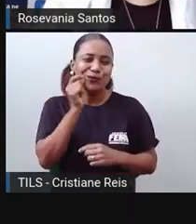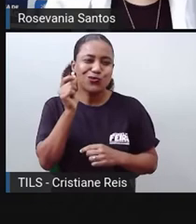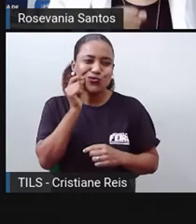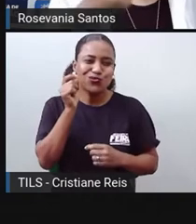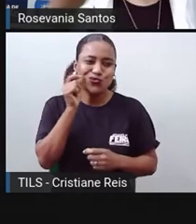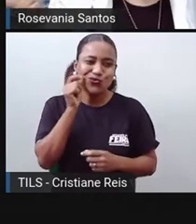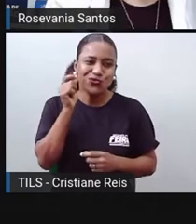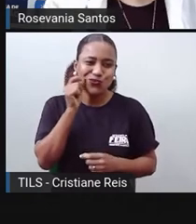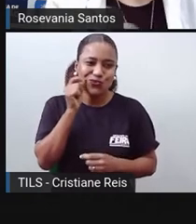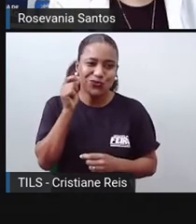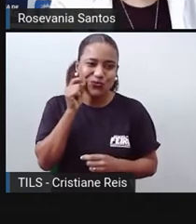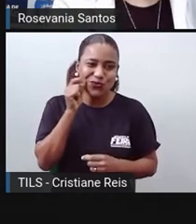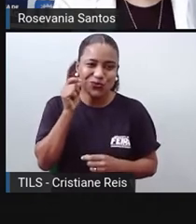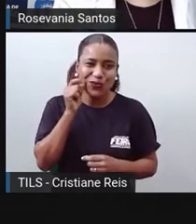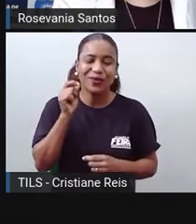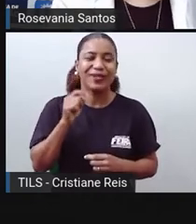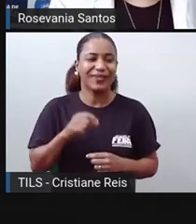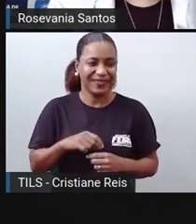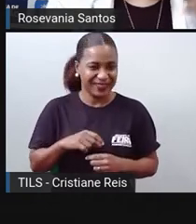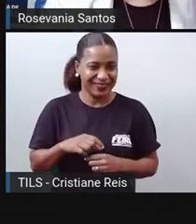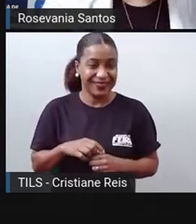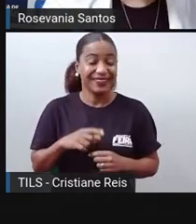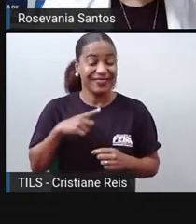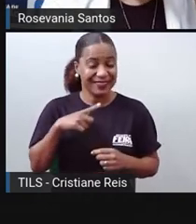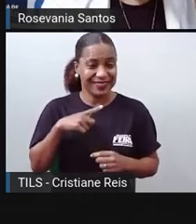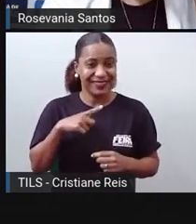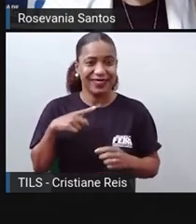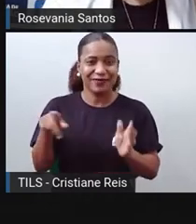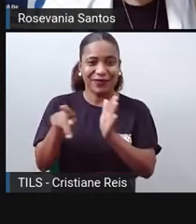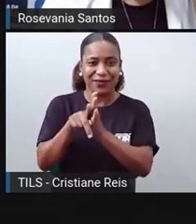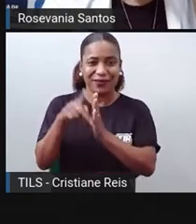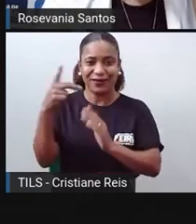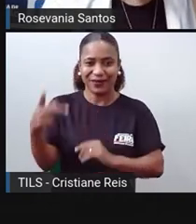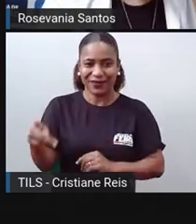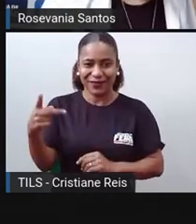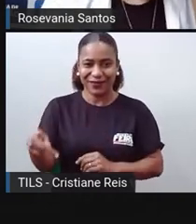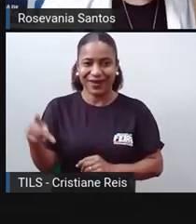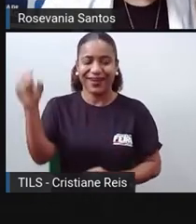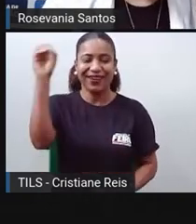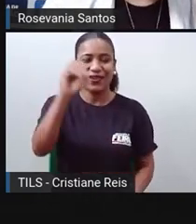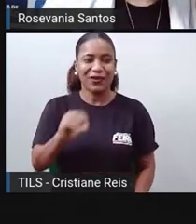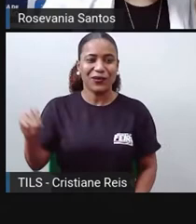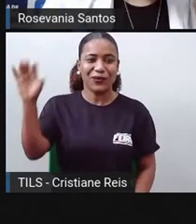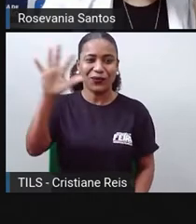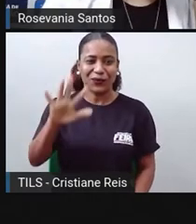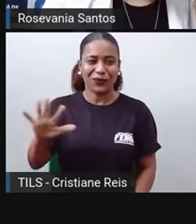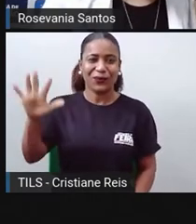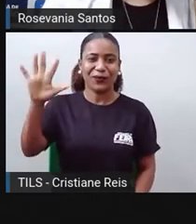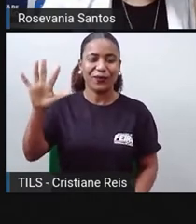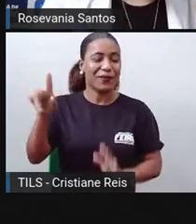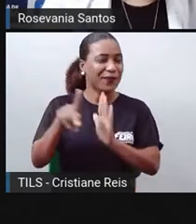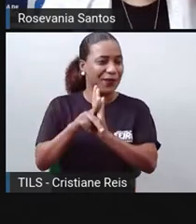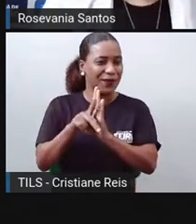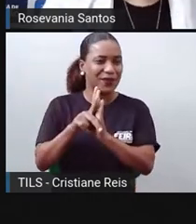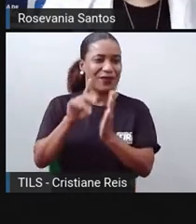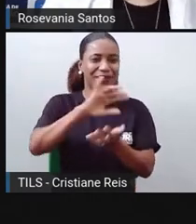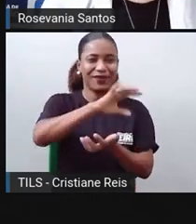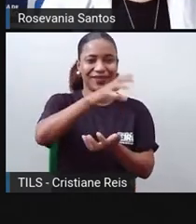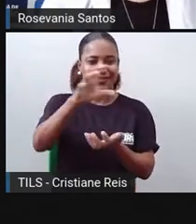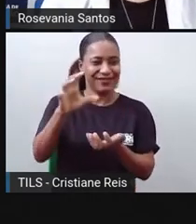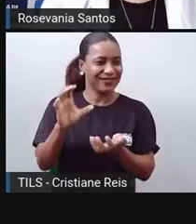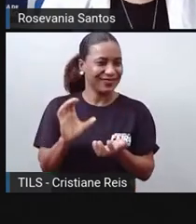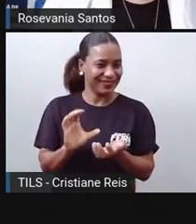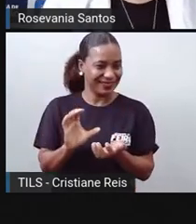também, eles, né, se atribui aqui a essa questão da Tasmânia, que também faz parte da Oceania. Então, nós vamos falar